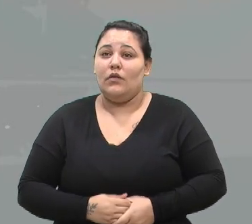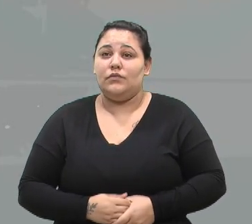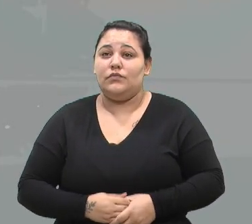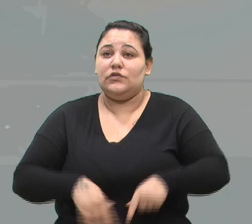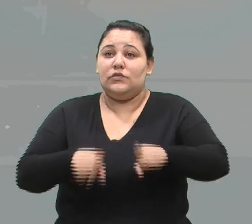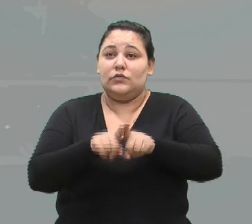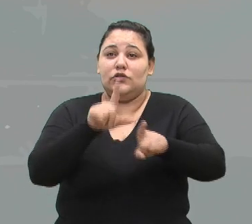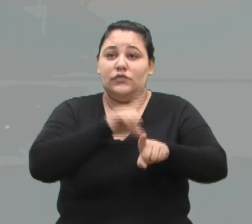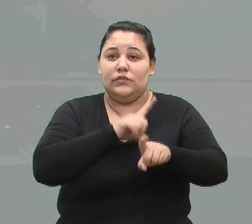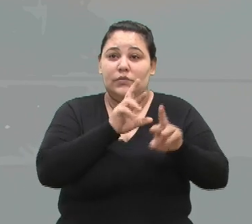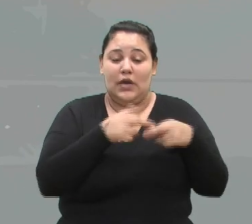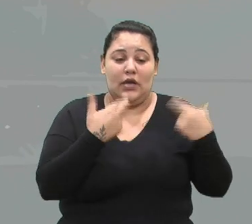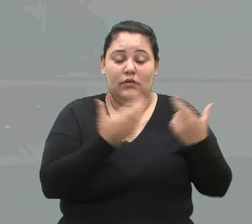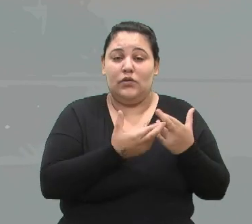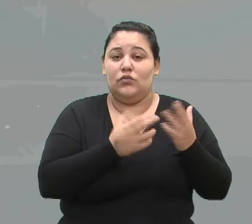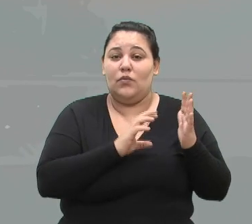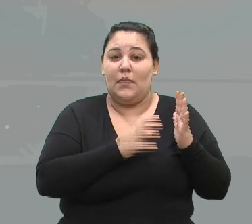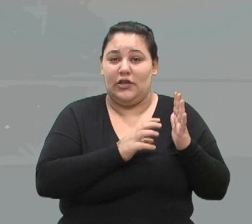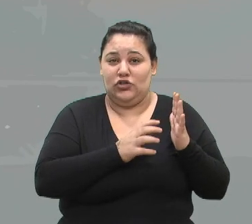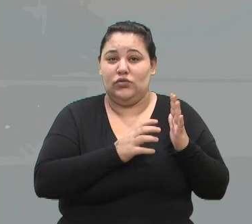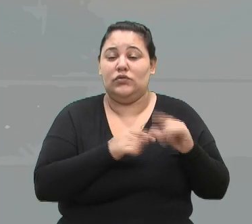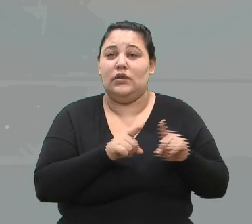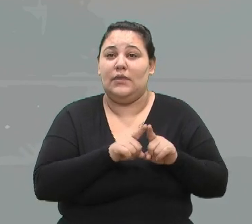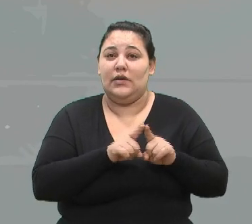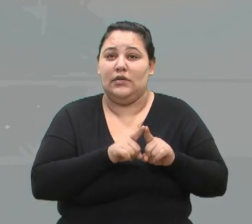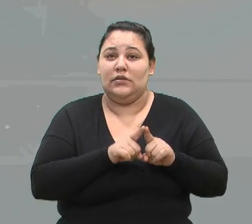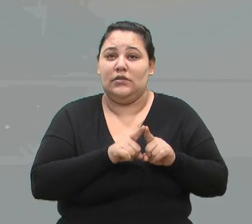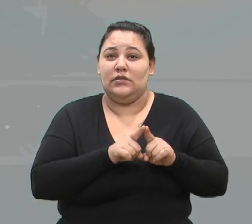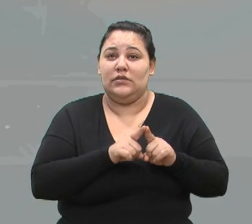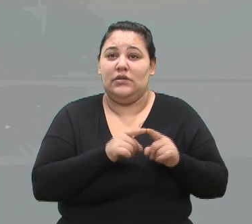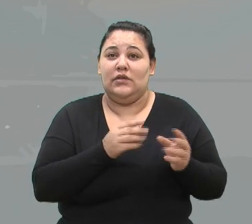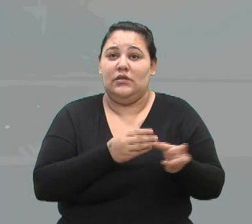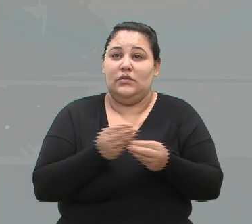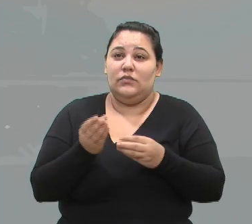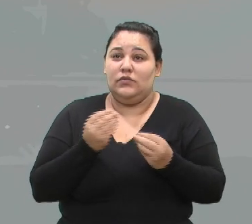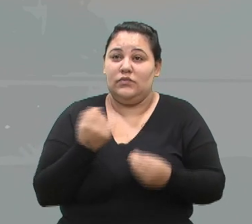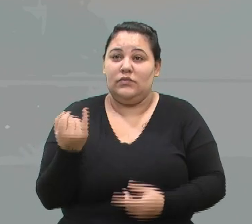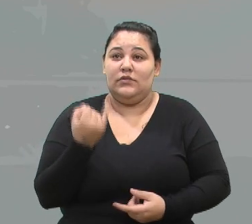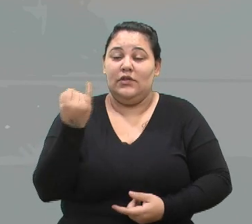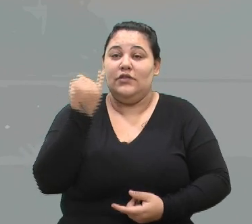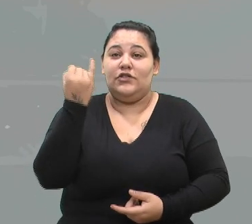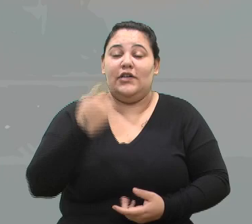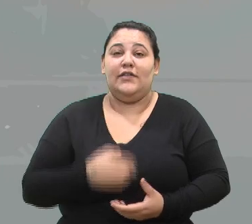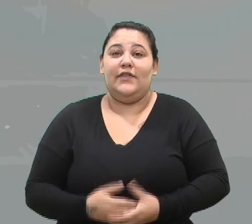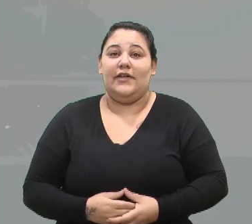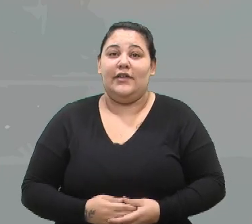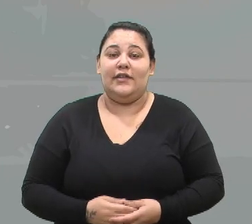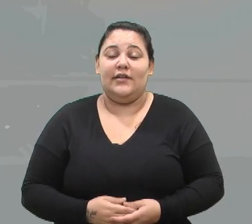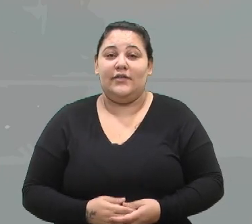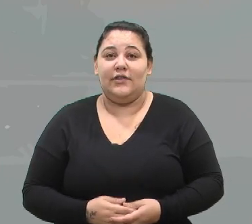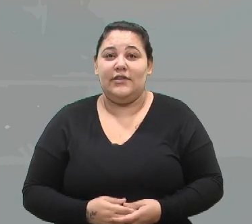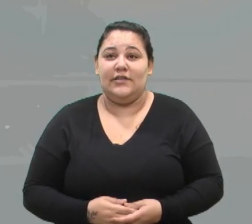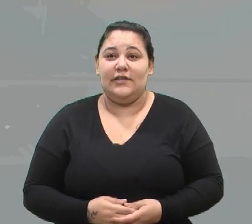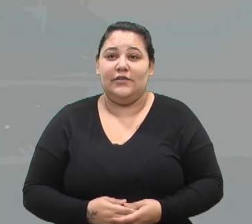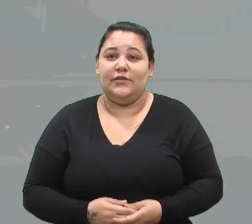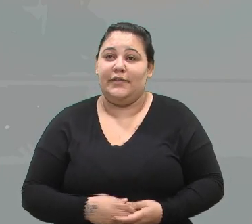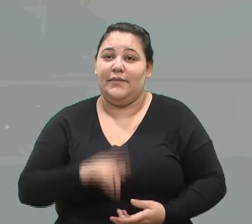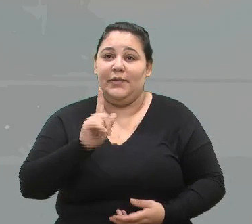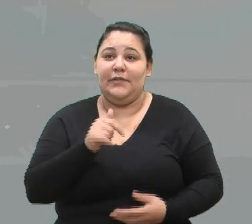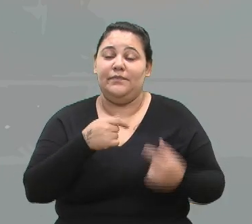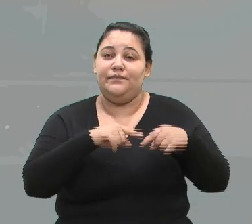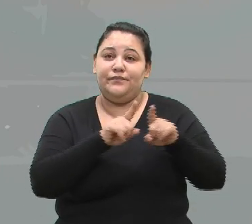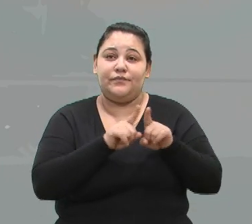do partido, uma reunião nacional do partido, que foi muito importante, na manhã de quinta-feira, com a executiva nacional,